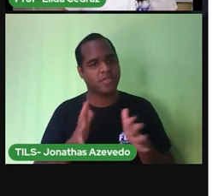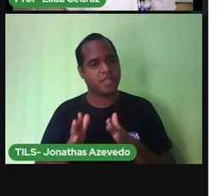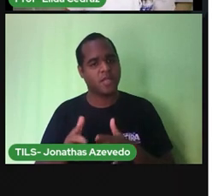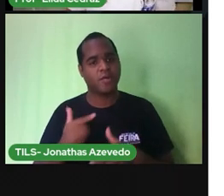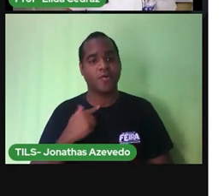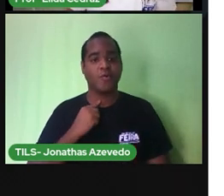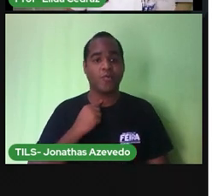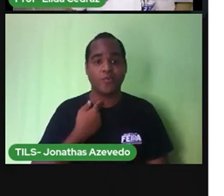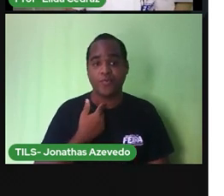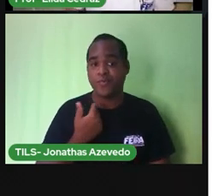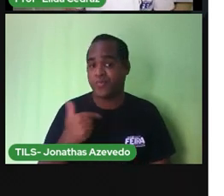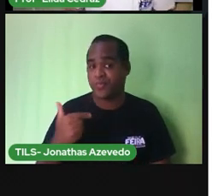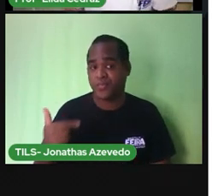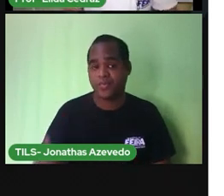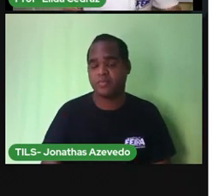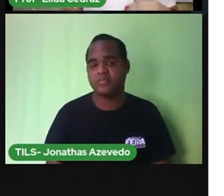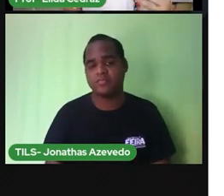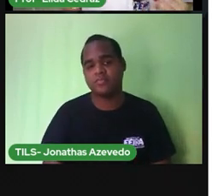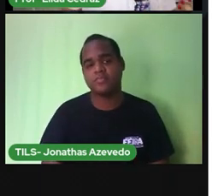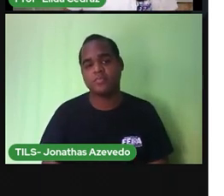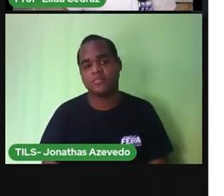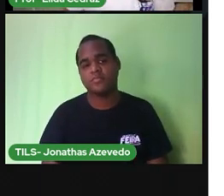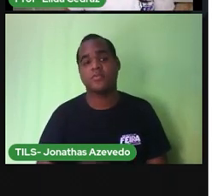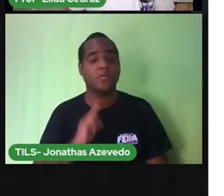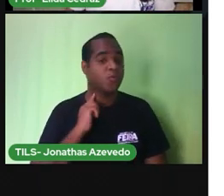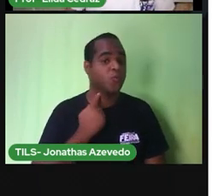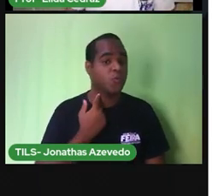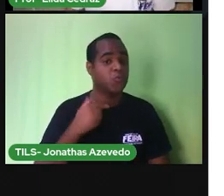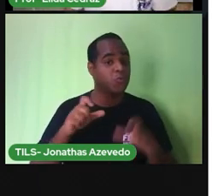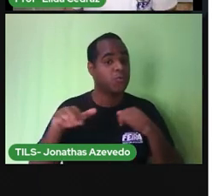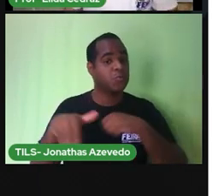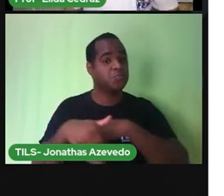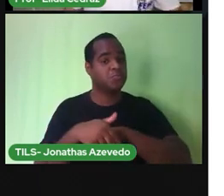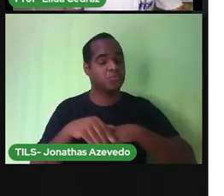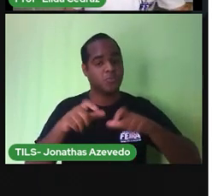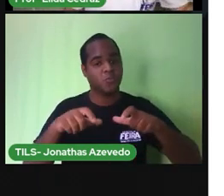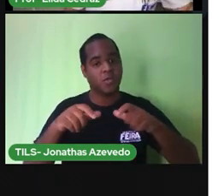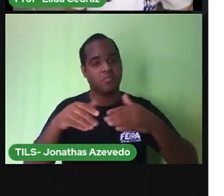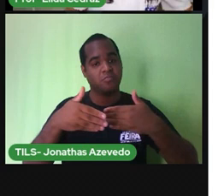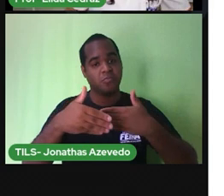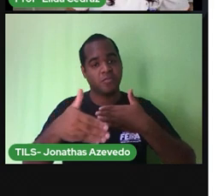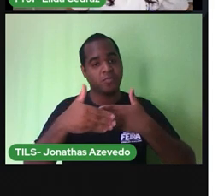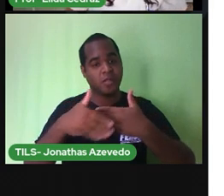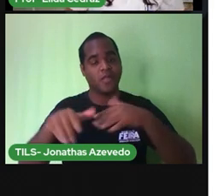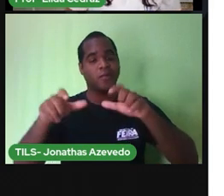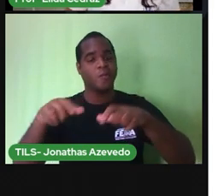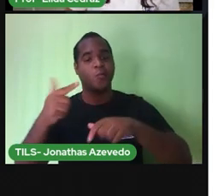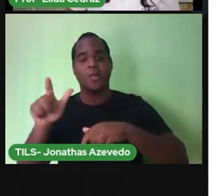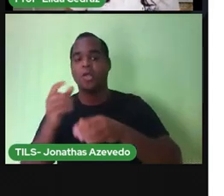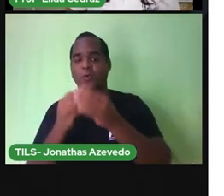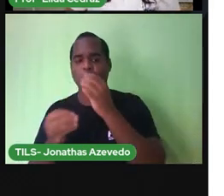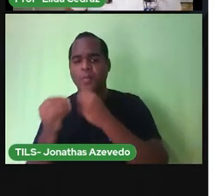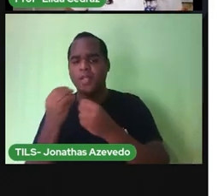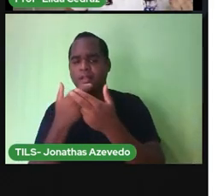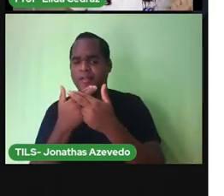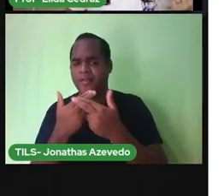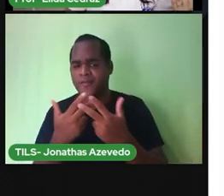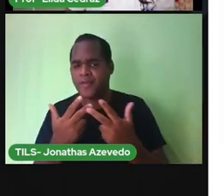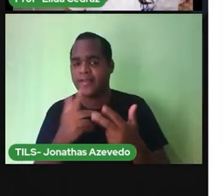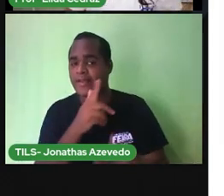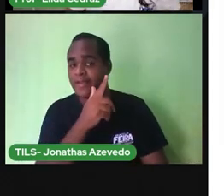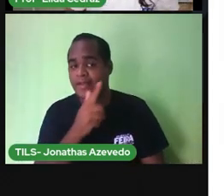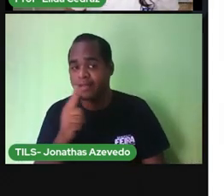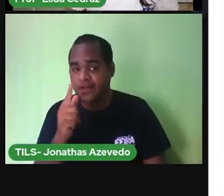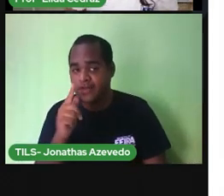lixo na sala não tem lixo no corredor o lugar lá do refeitório do lanche onde